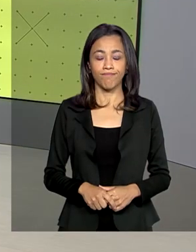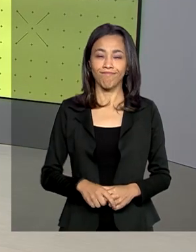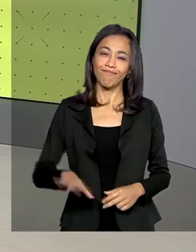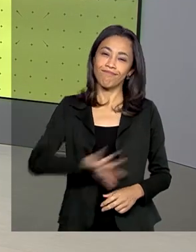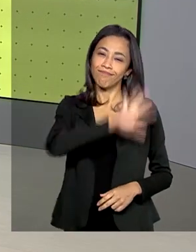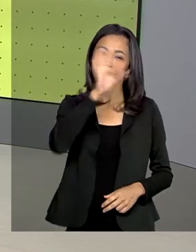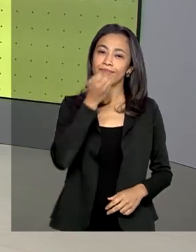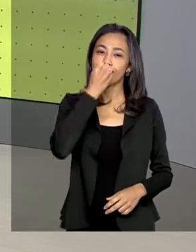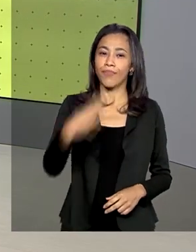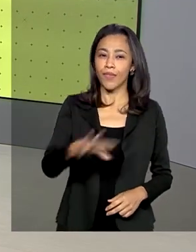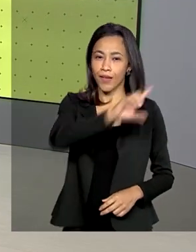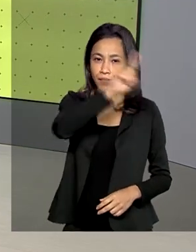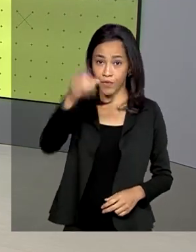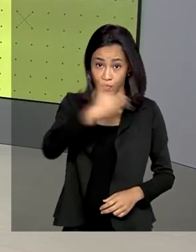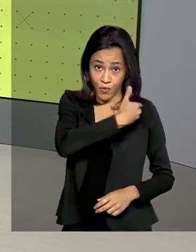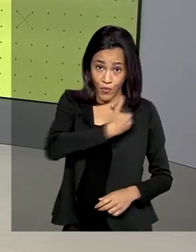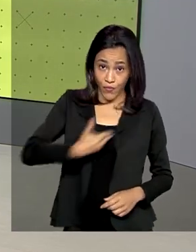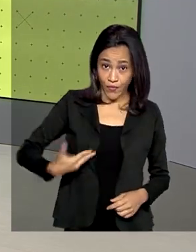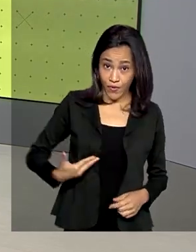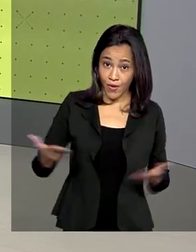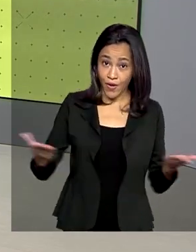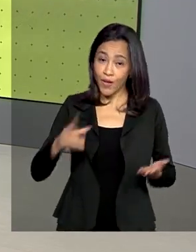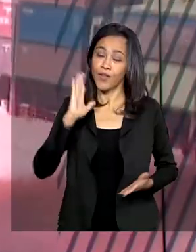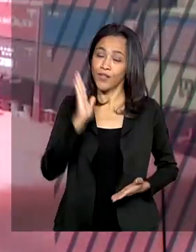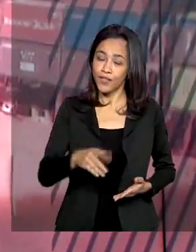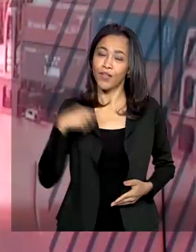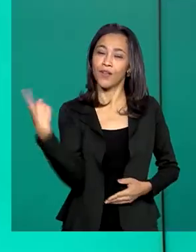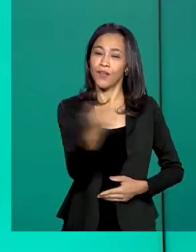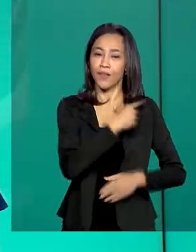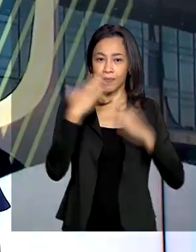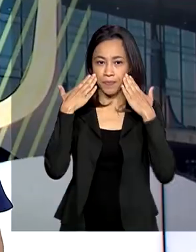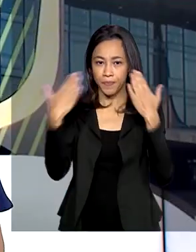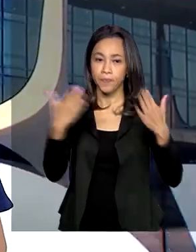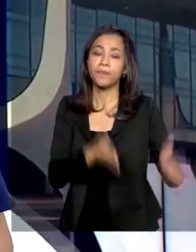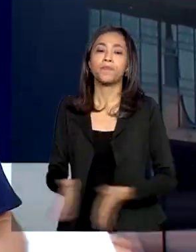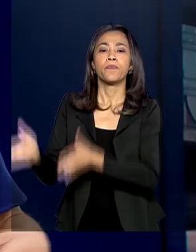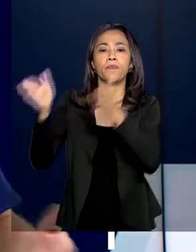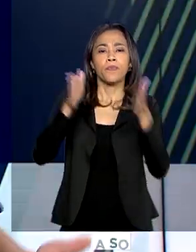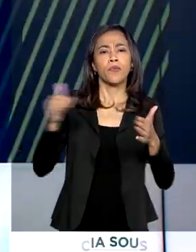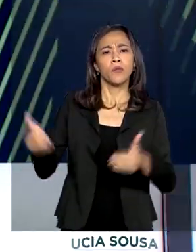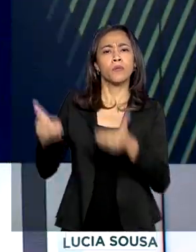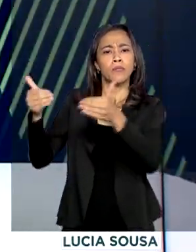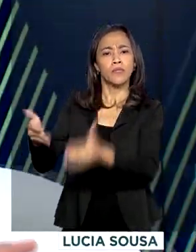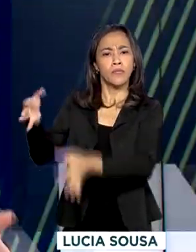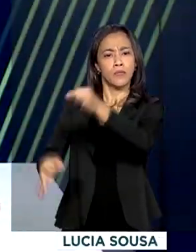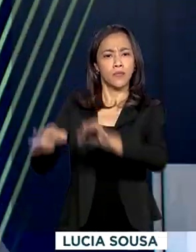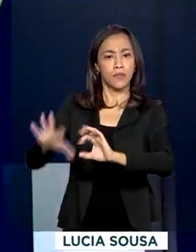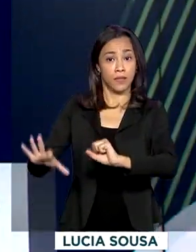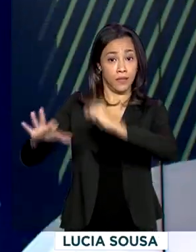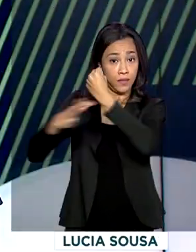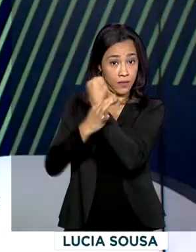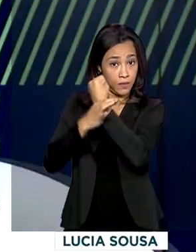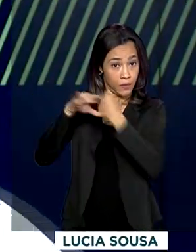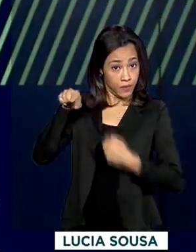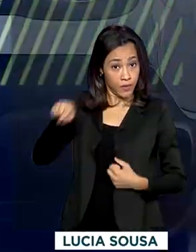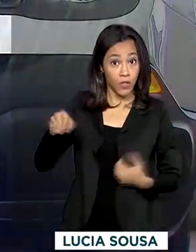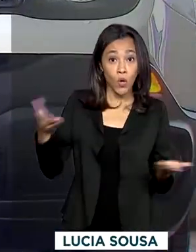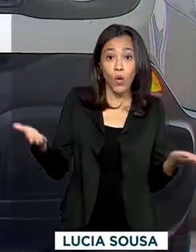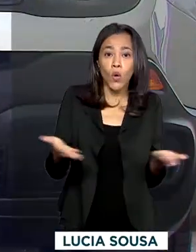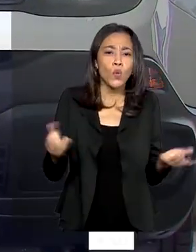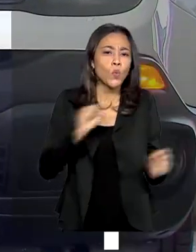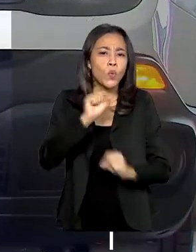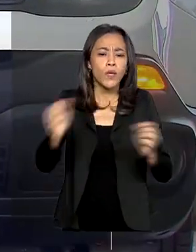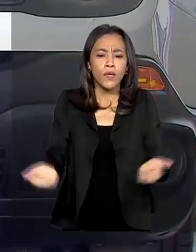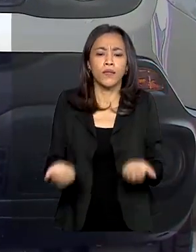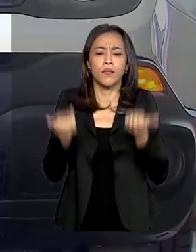Olá, bom dia. O Governo Agora já está no ar. O Ministério da Justiça e Segurança Pública fez hoje a